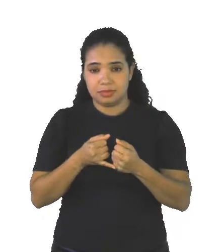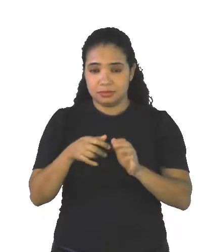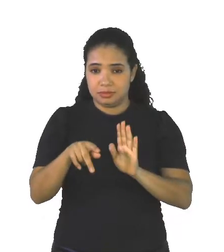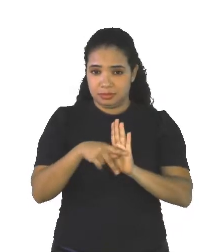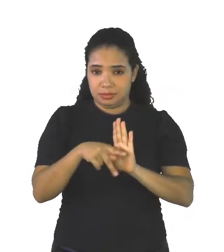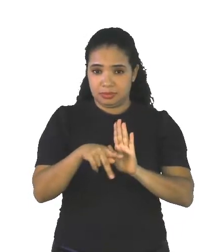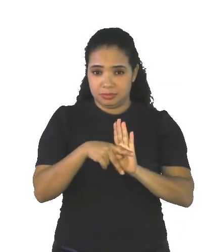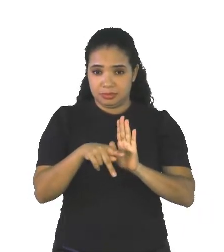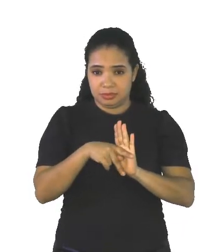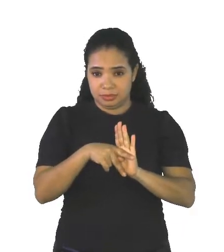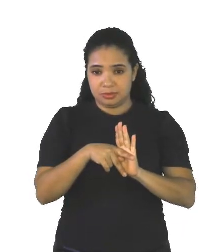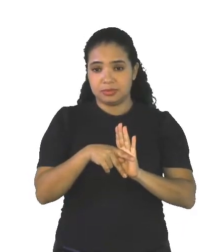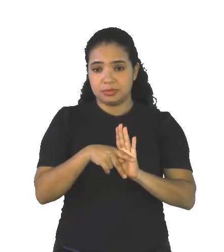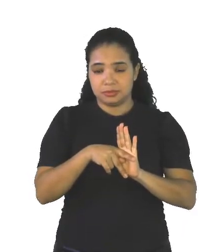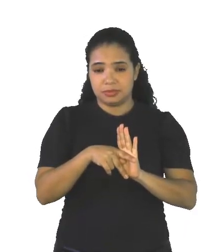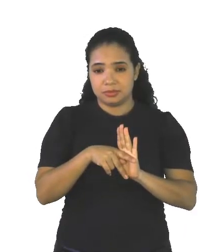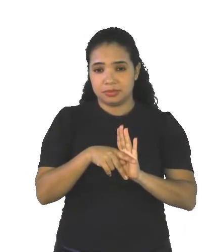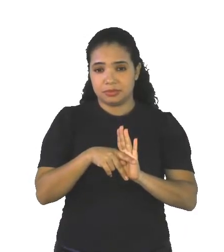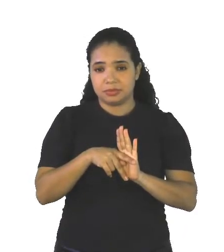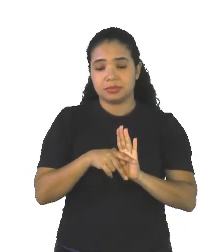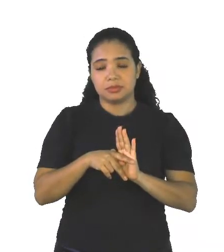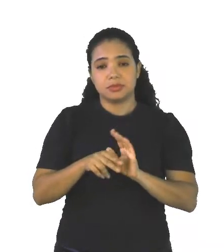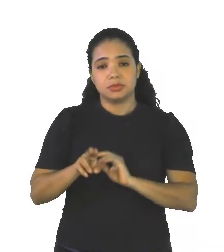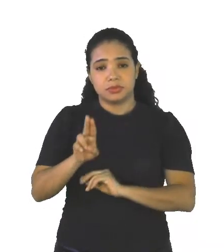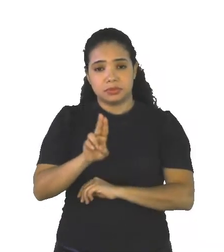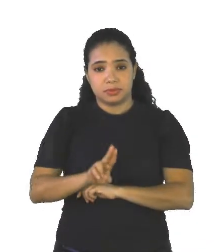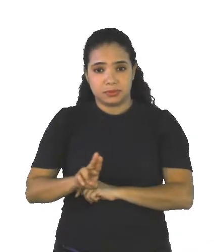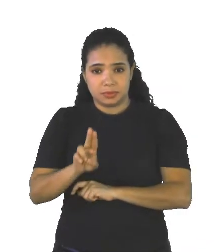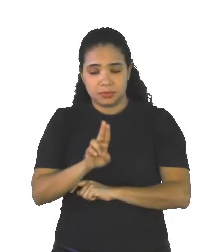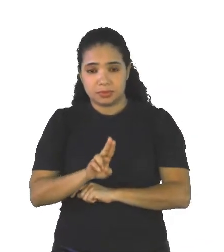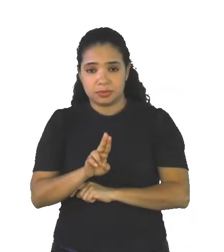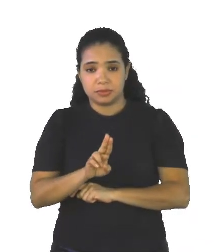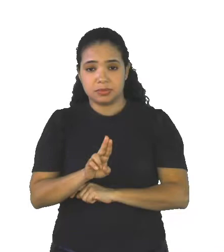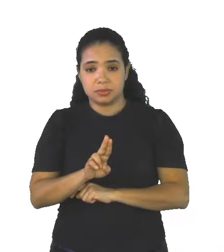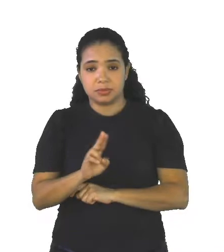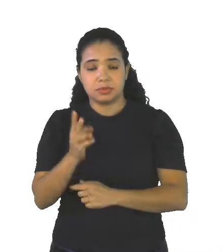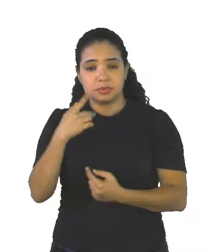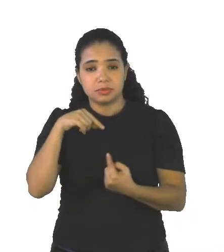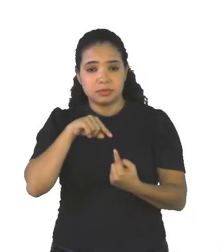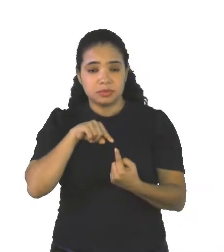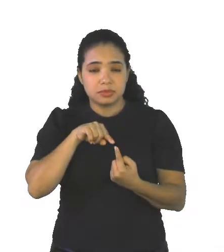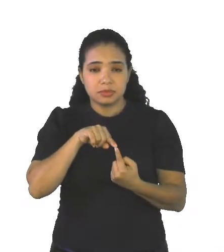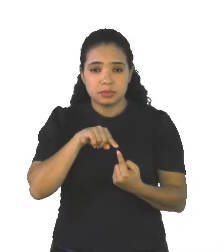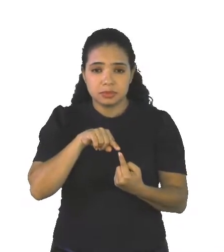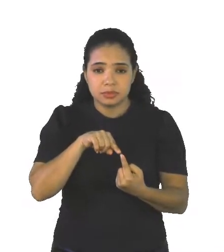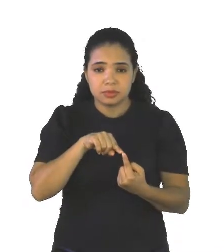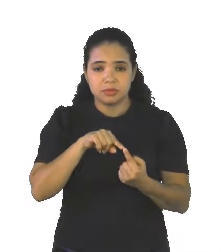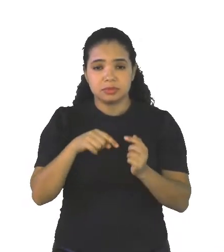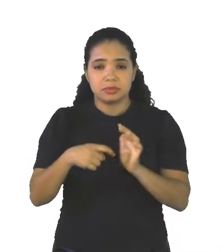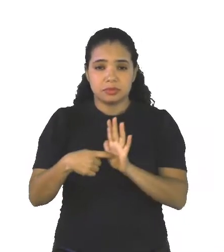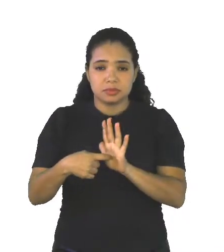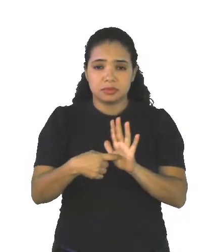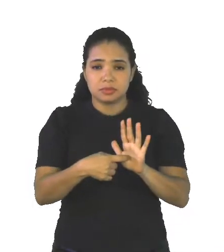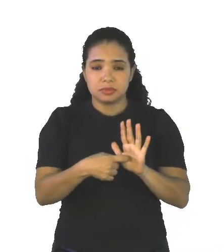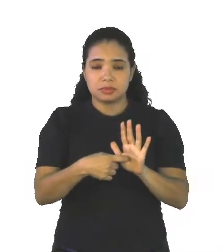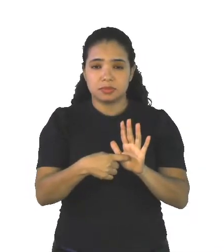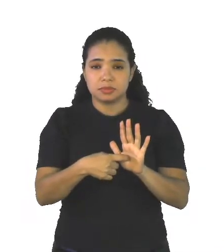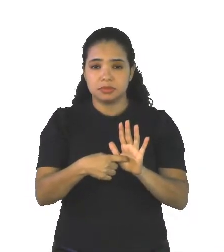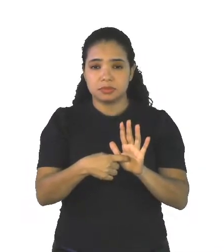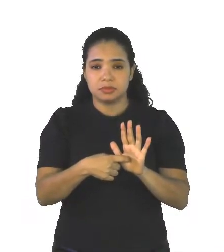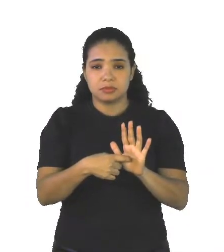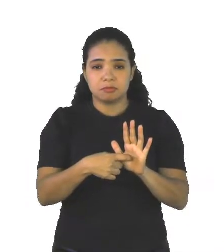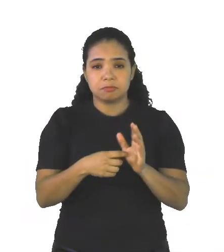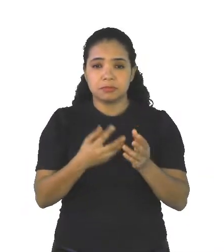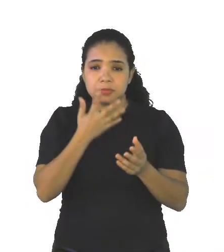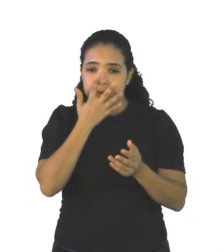adjectives, são utilizados como objeto, como objetivo de expressar o sentido de posse